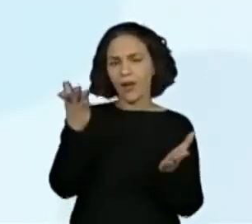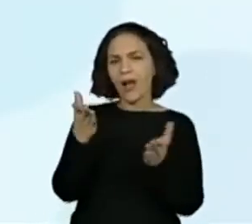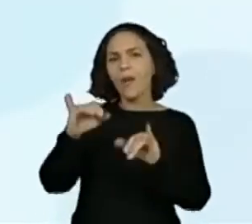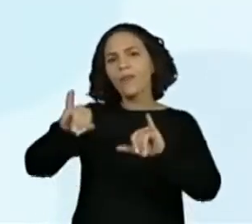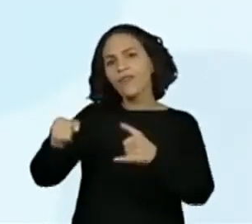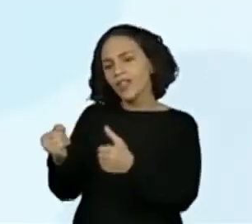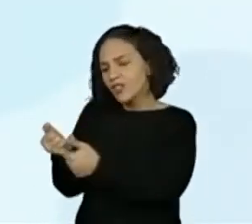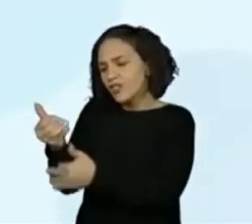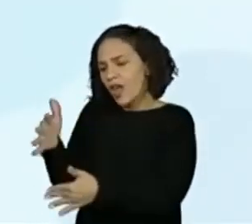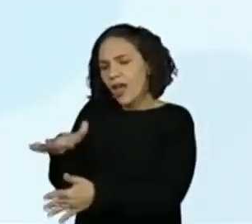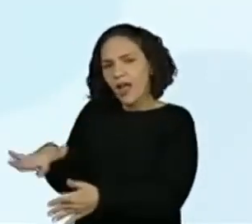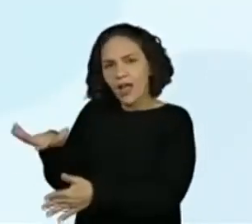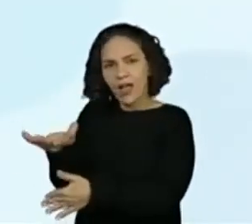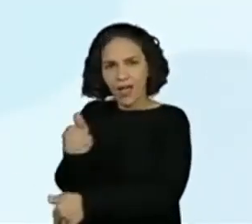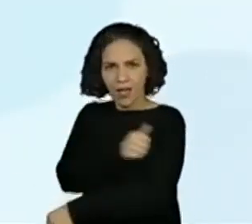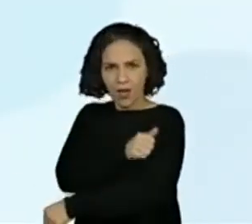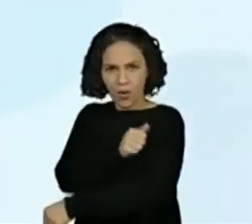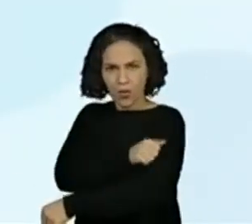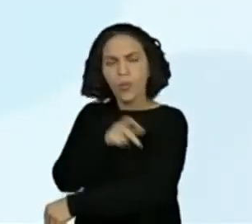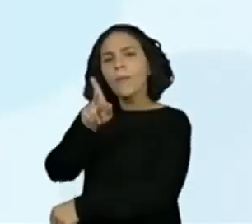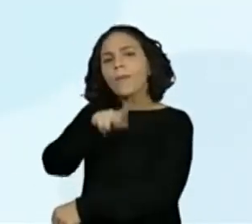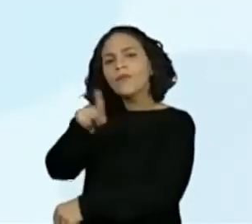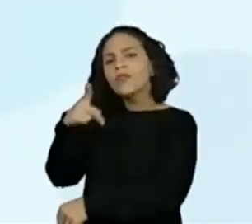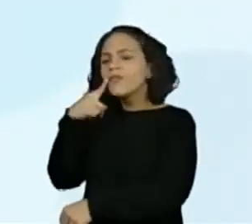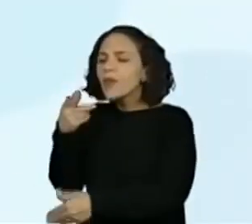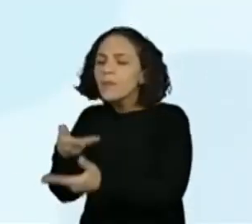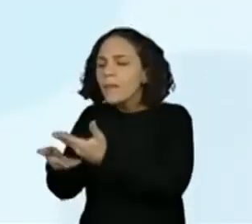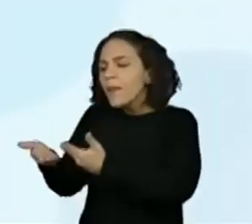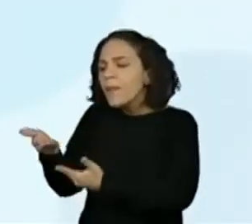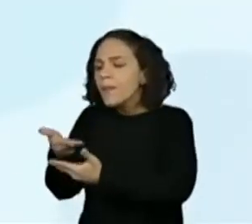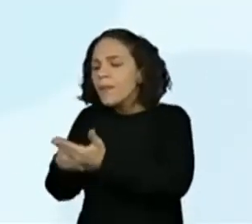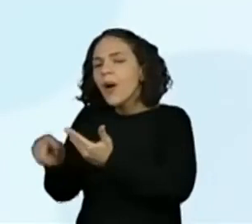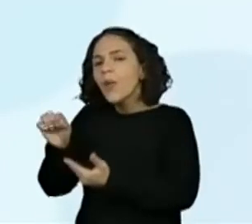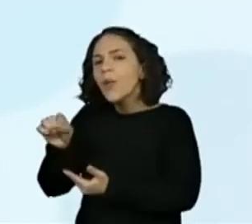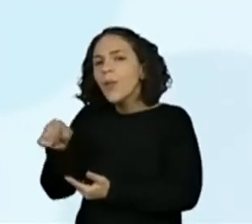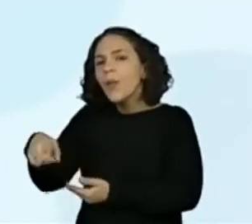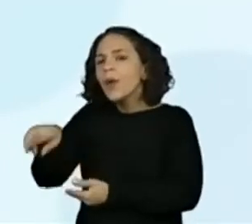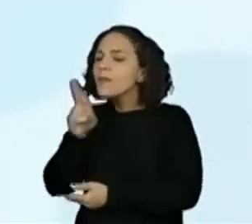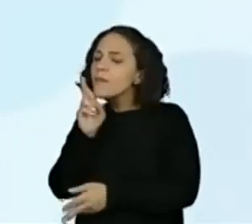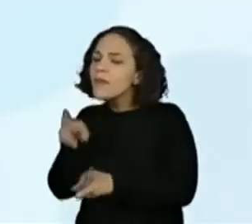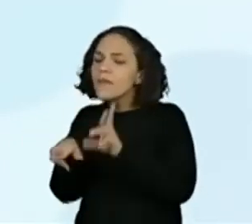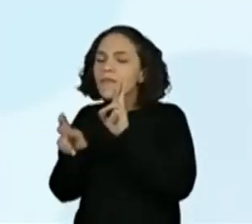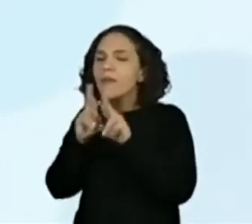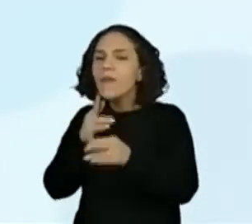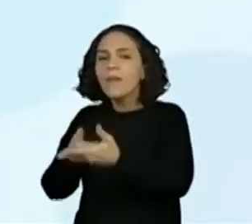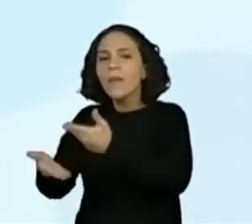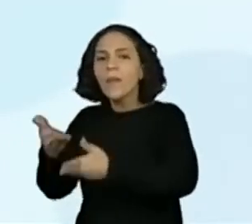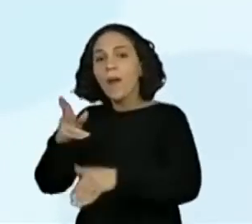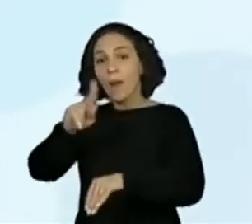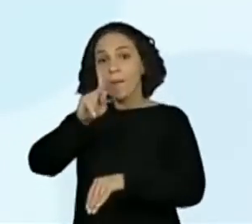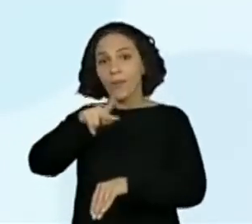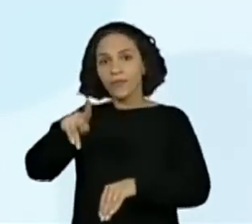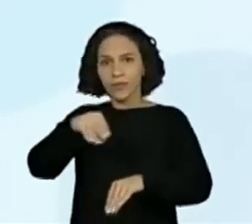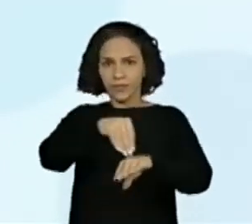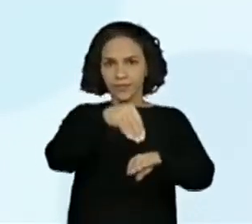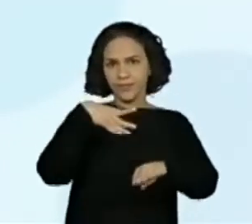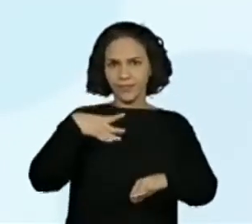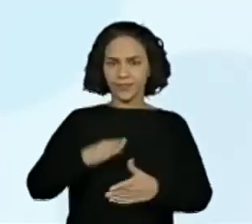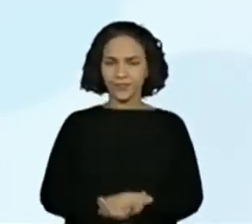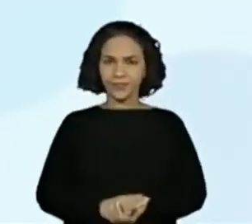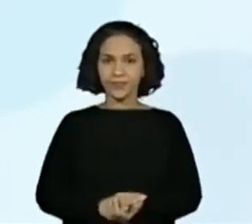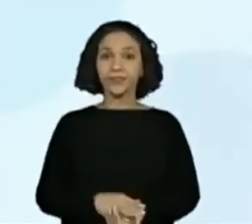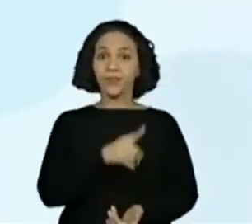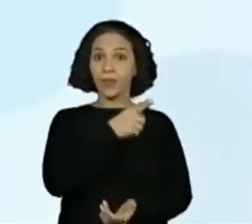contribuições dos alunos, ok? Então, vamos lá. O que será que eles estão respondendo aí? Cândido Portinari nasceu